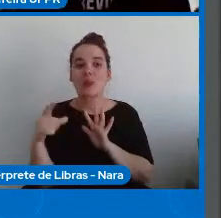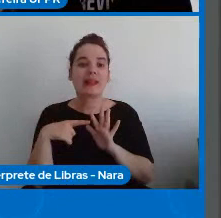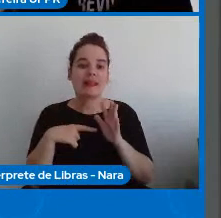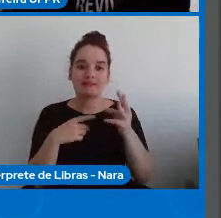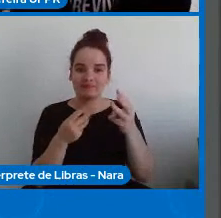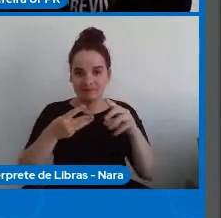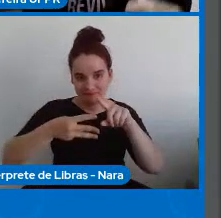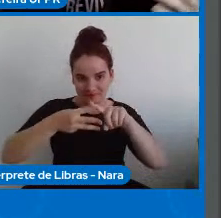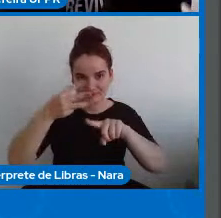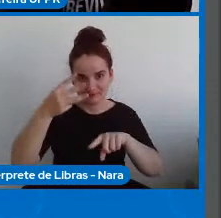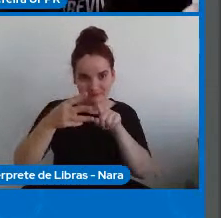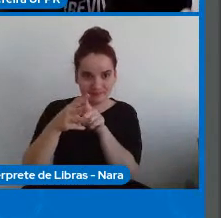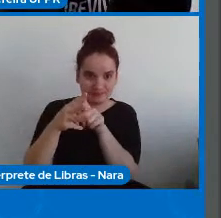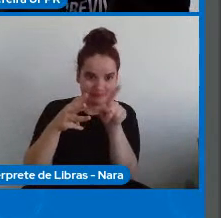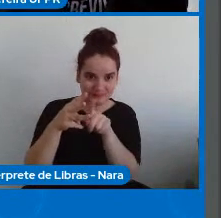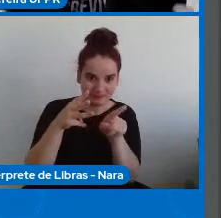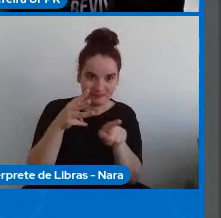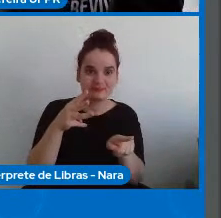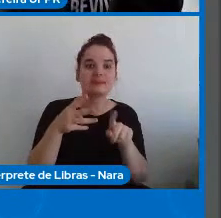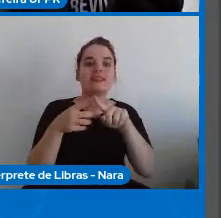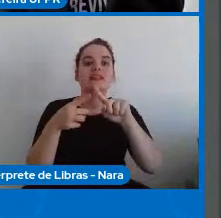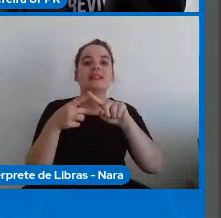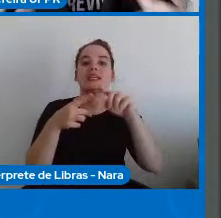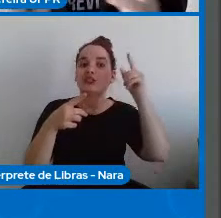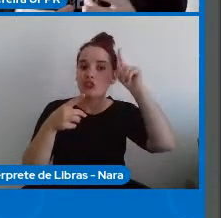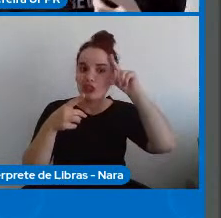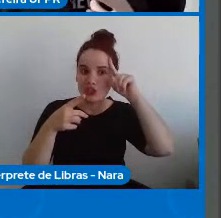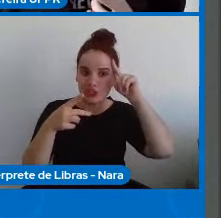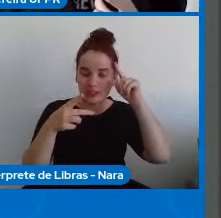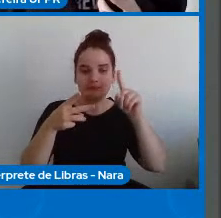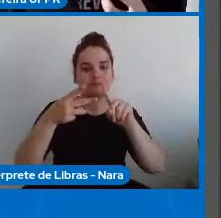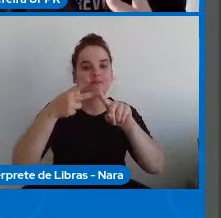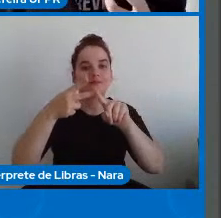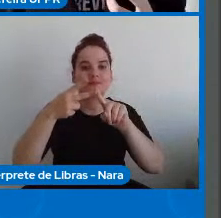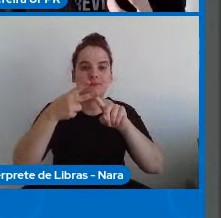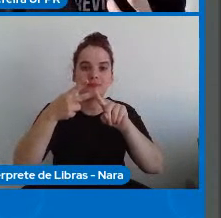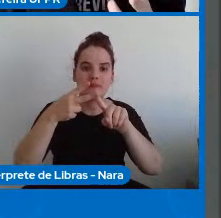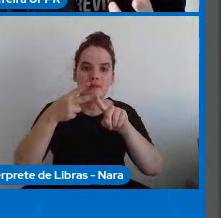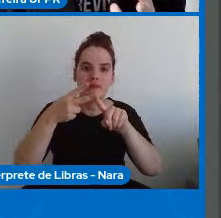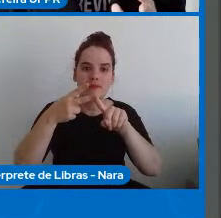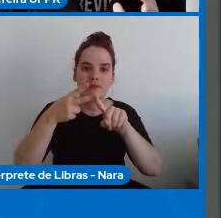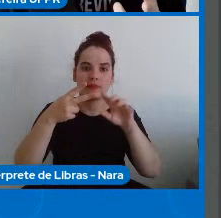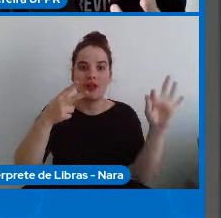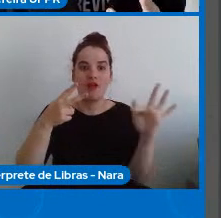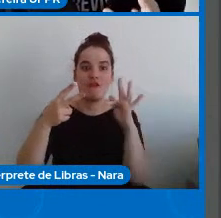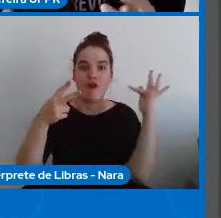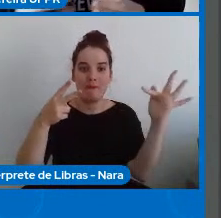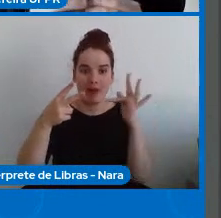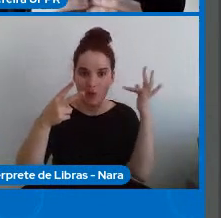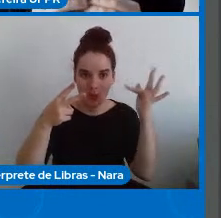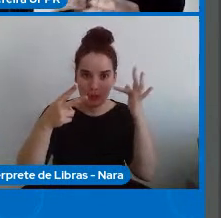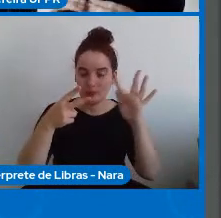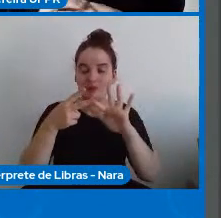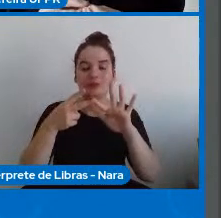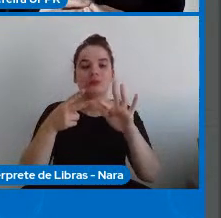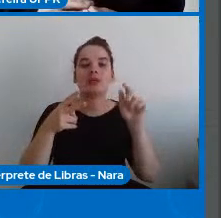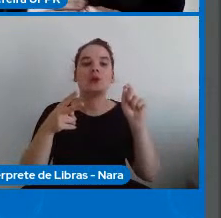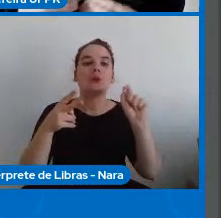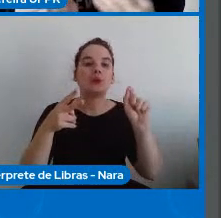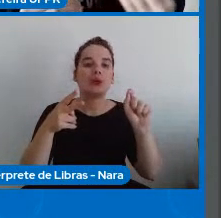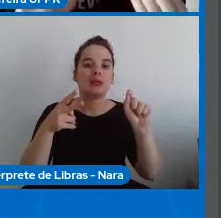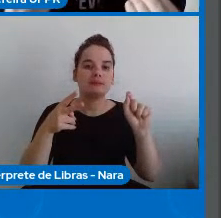bem informal, que é a nossa vida diária, uma dimensão que é mais formal, que diz respeito